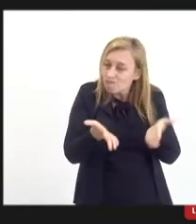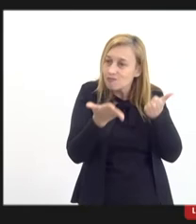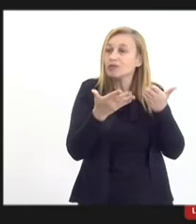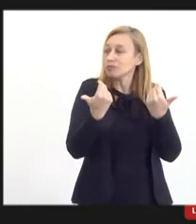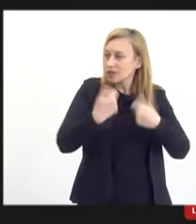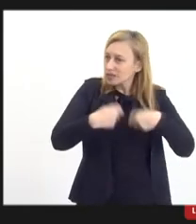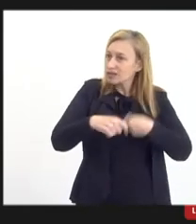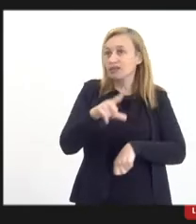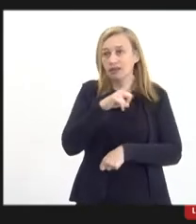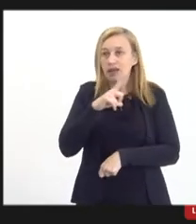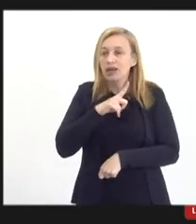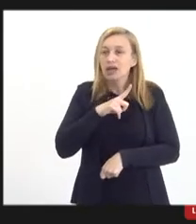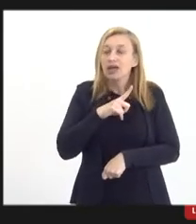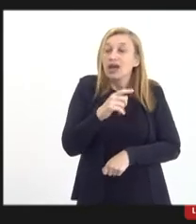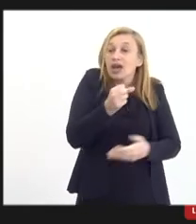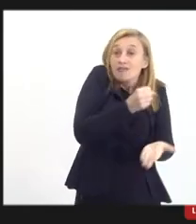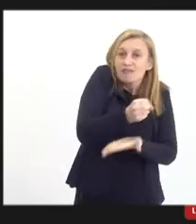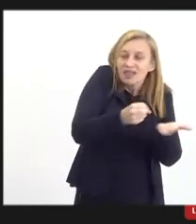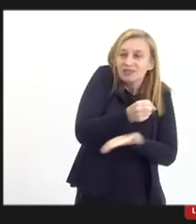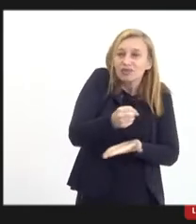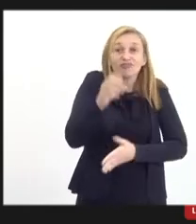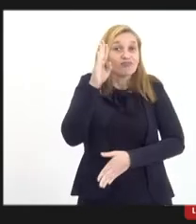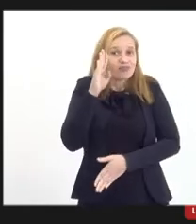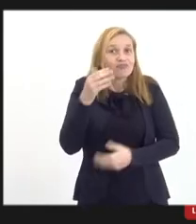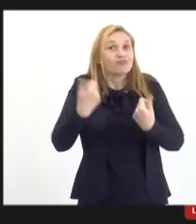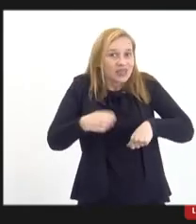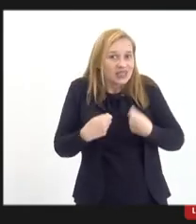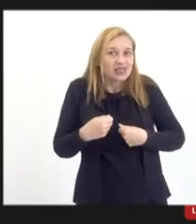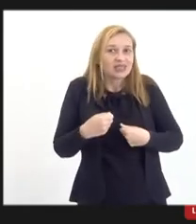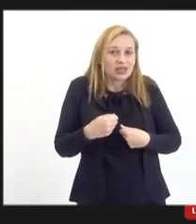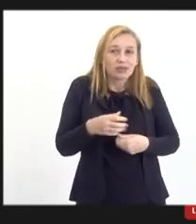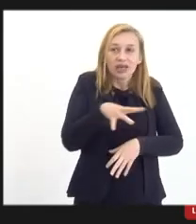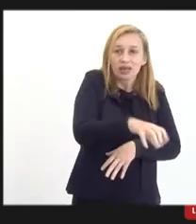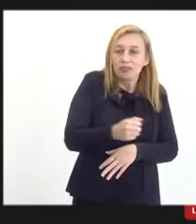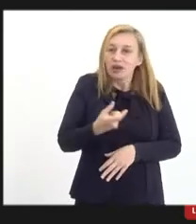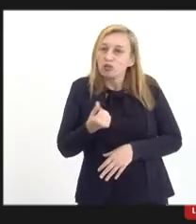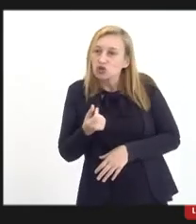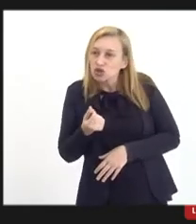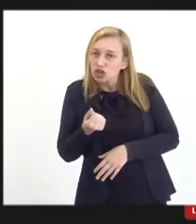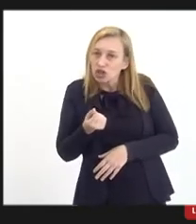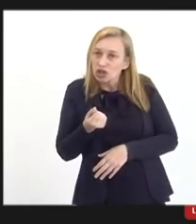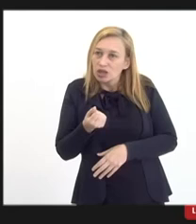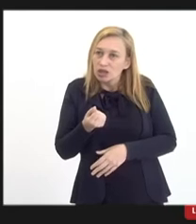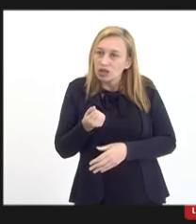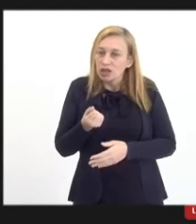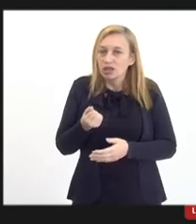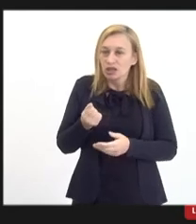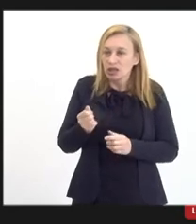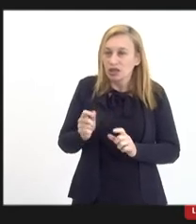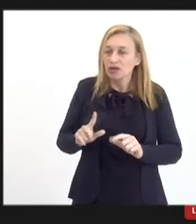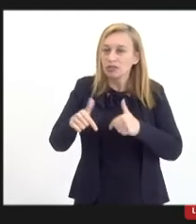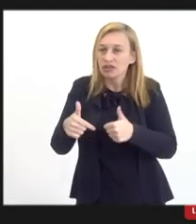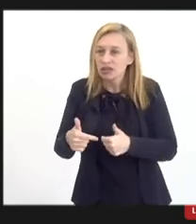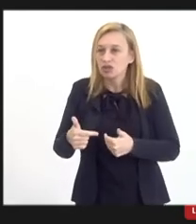isso, é basicamente o que ele precisa, para que ele pegue o dinheiro dele e põe nesse tipo de iniciativa.